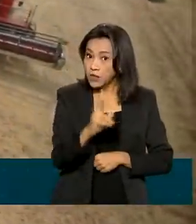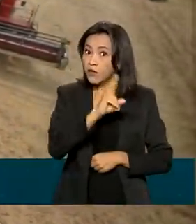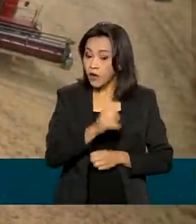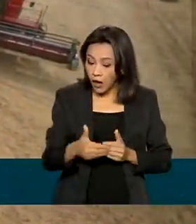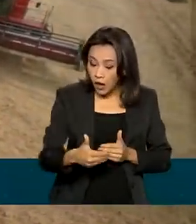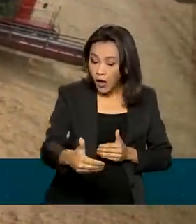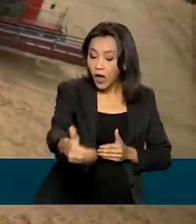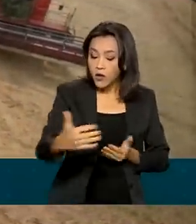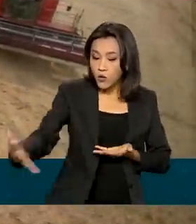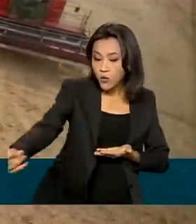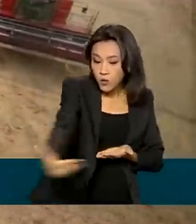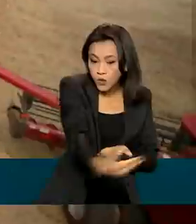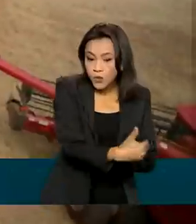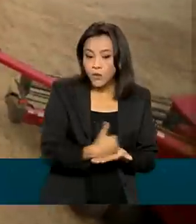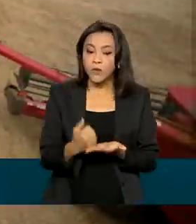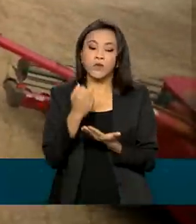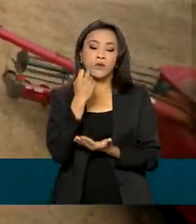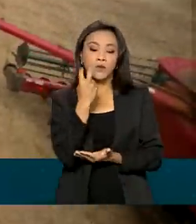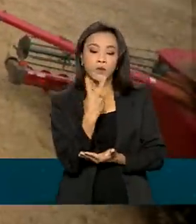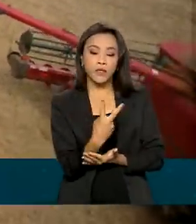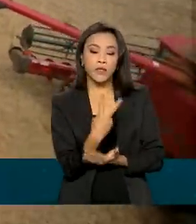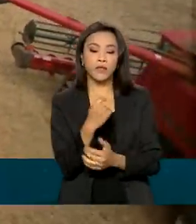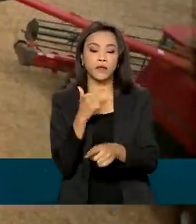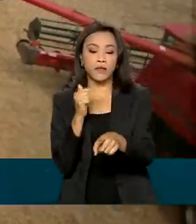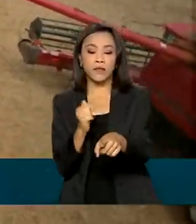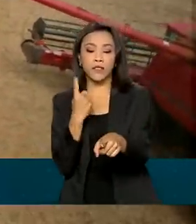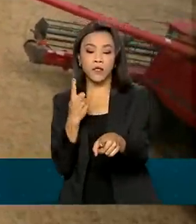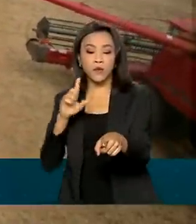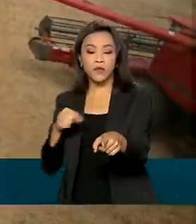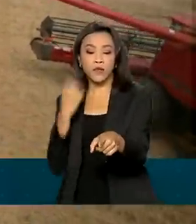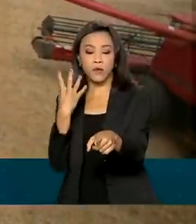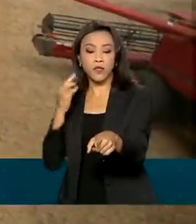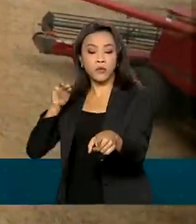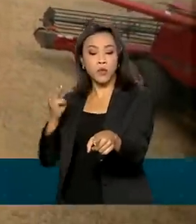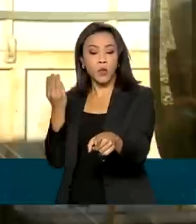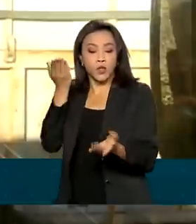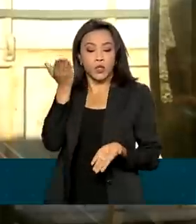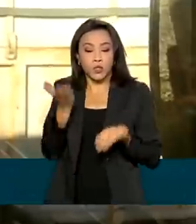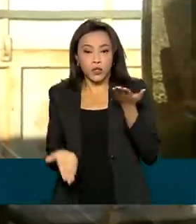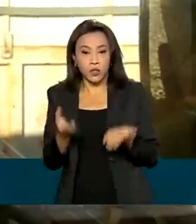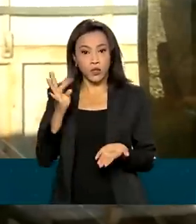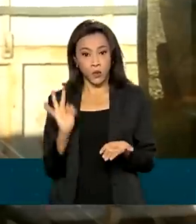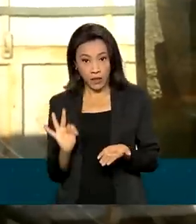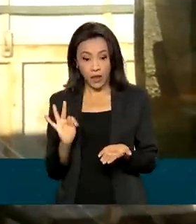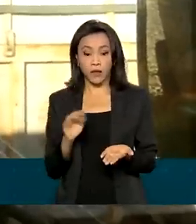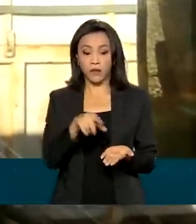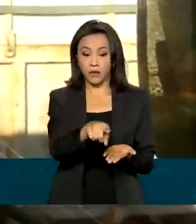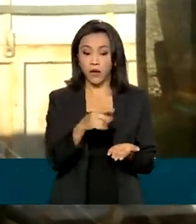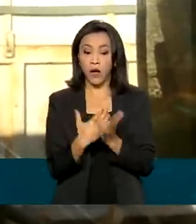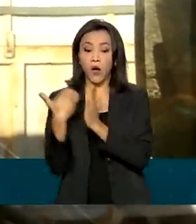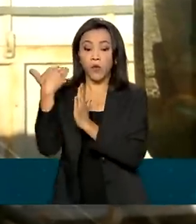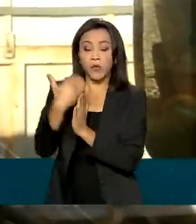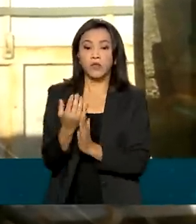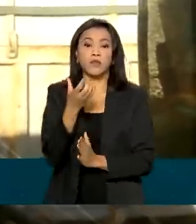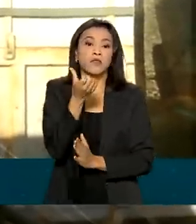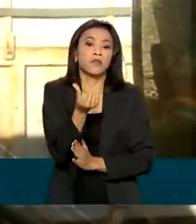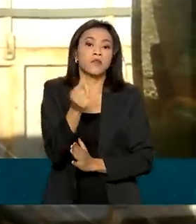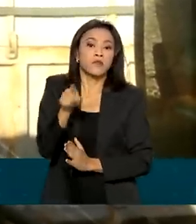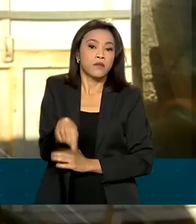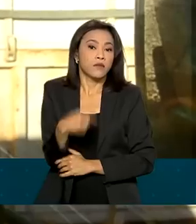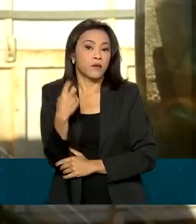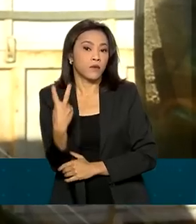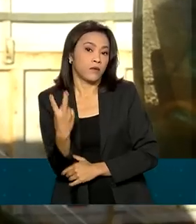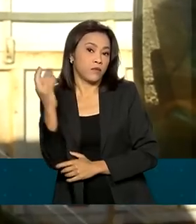271,4 milhões de toneladas de grãos. Aumento de 6,2%